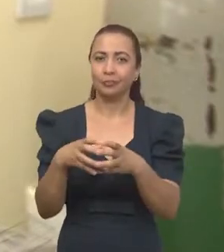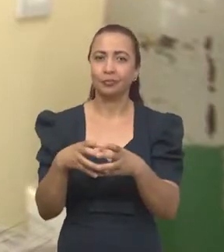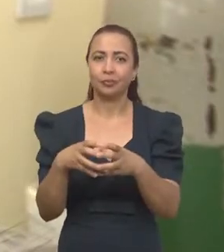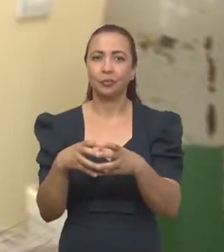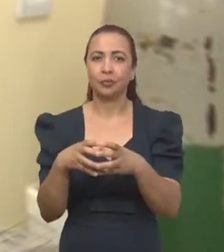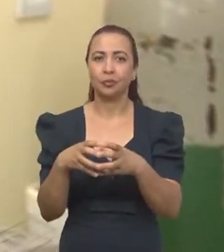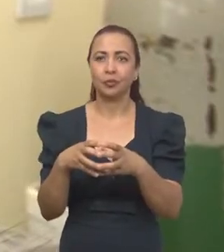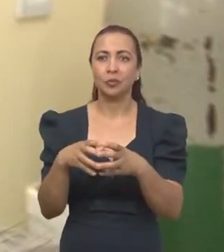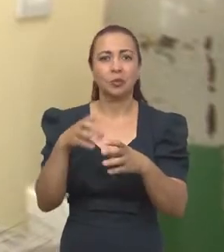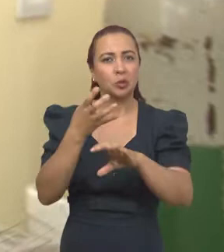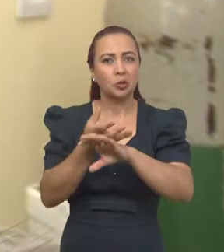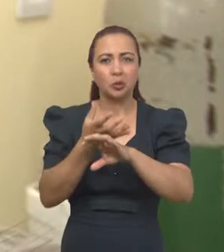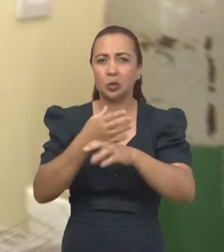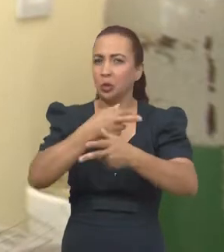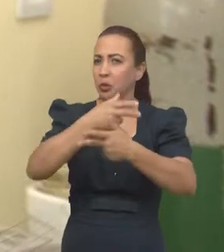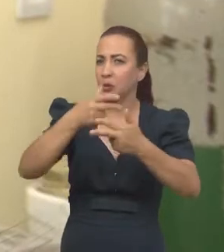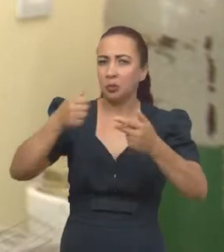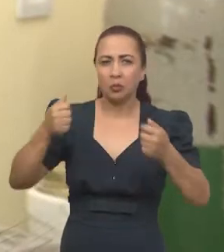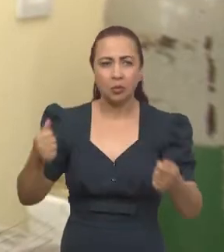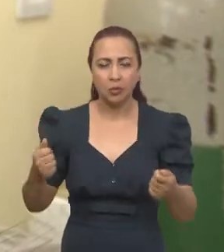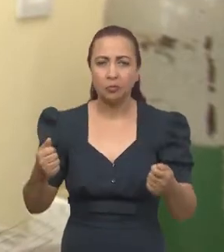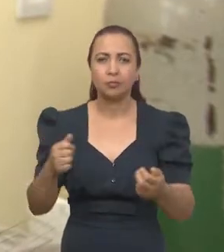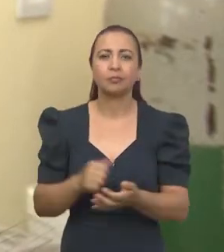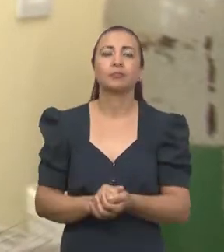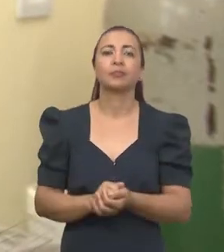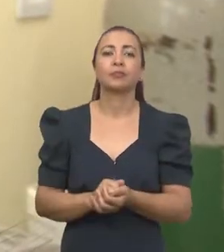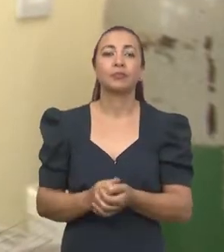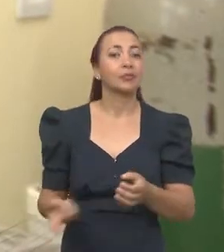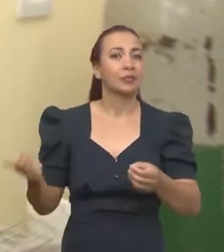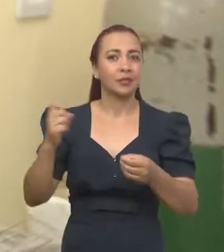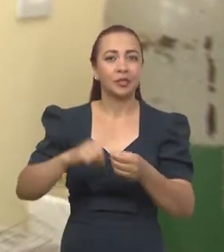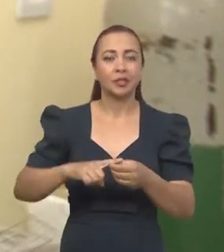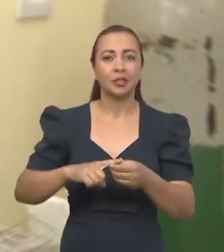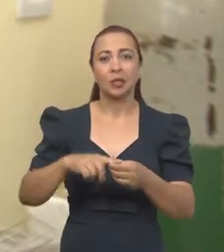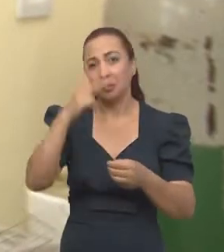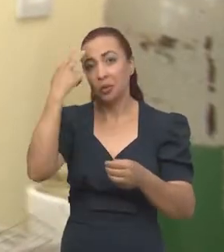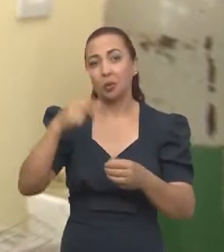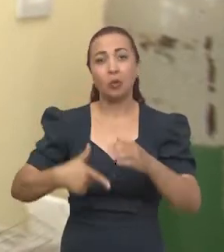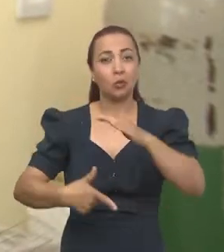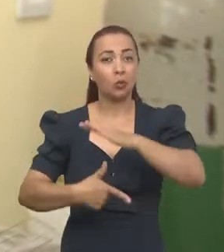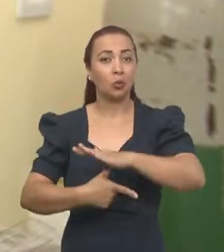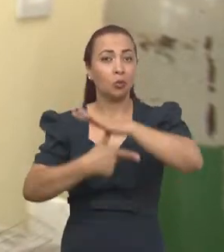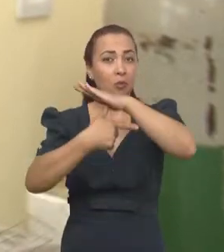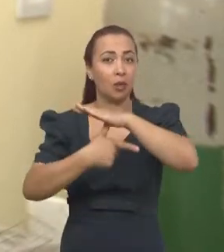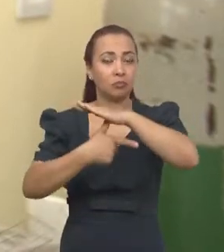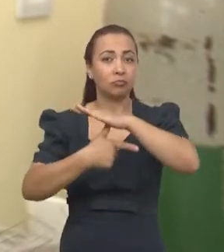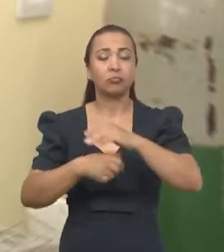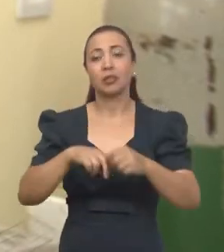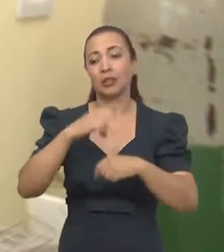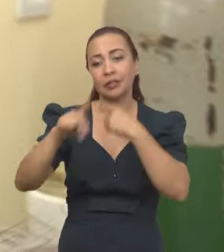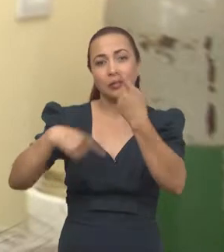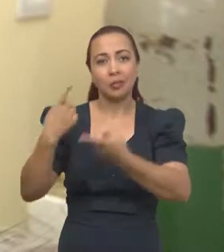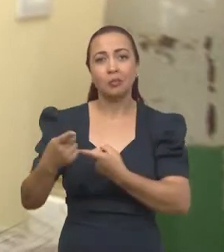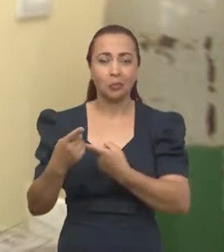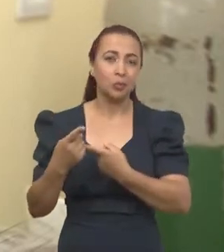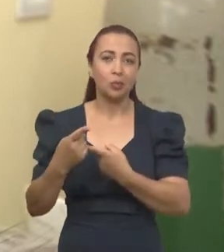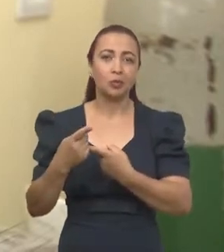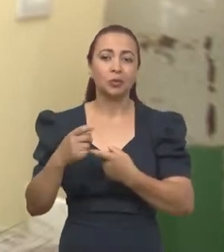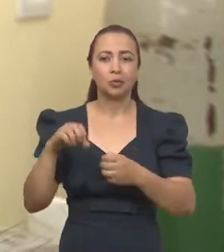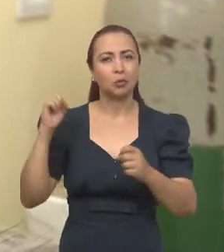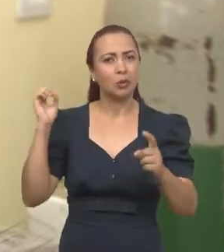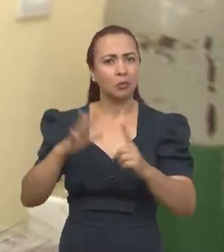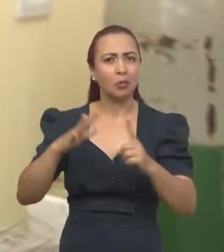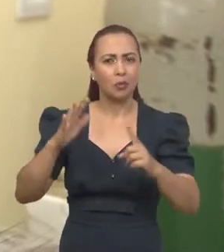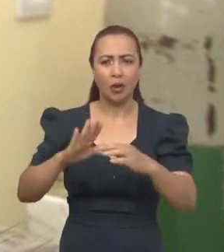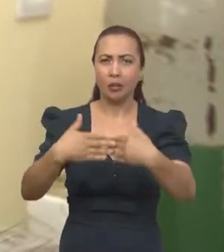interdisciplinar entre vários departamentos. Foi trazido pelo nosso vice-eitor a ideia e a partir de uma demanda